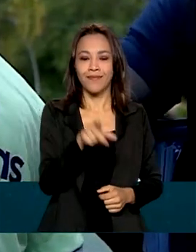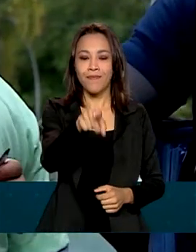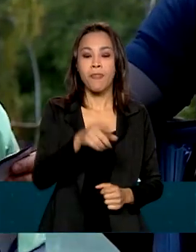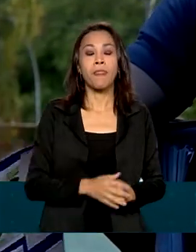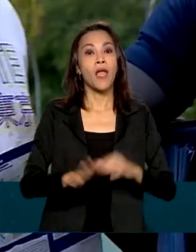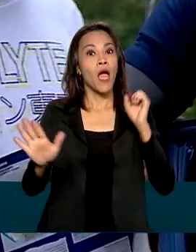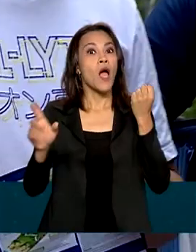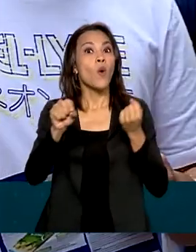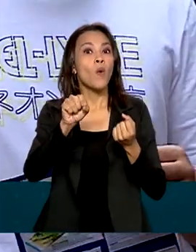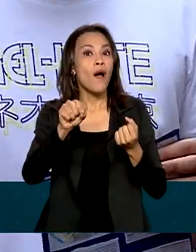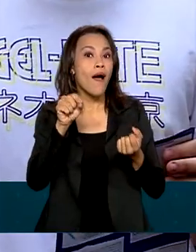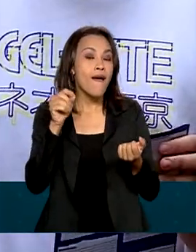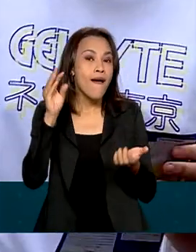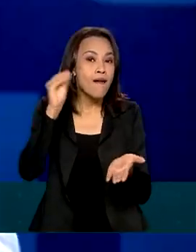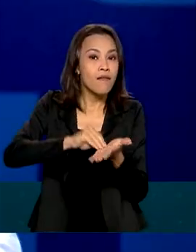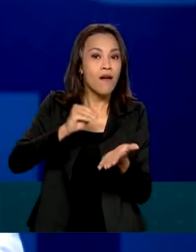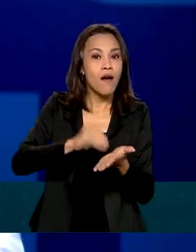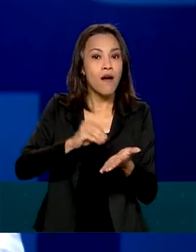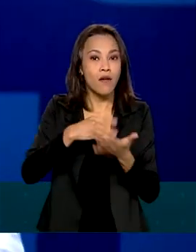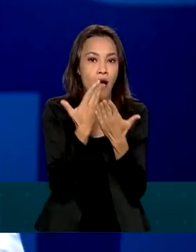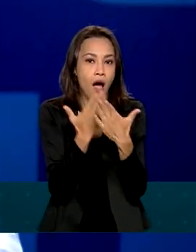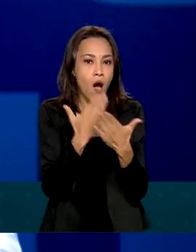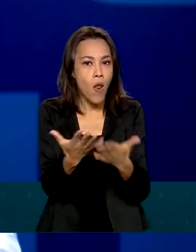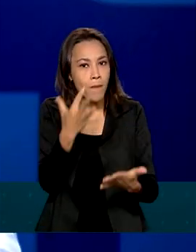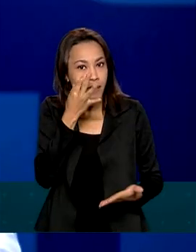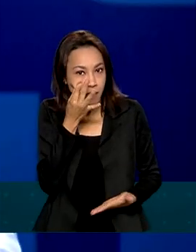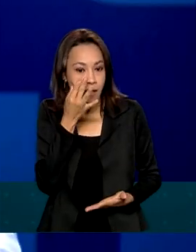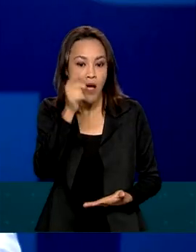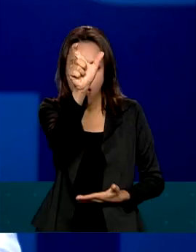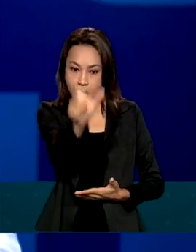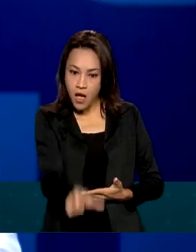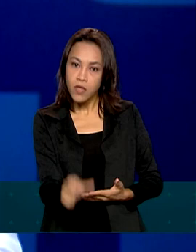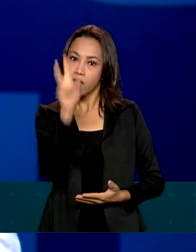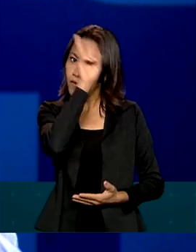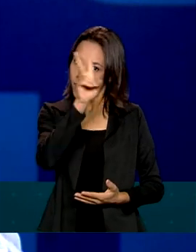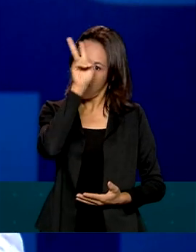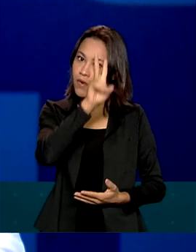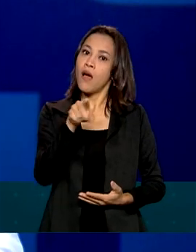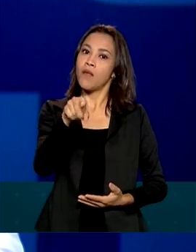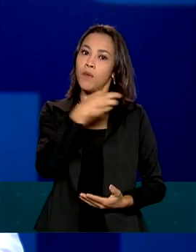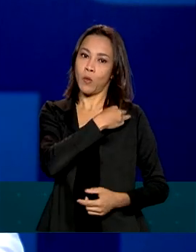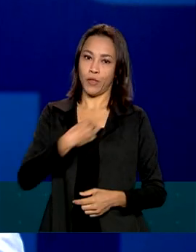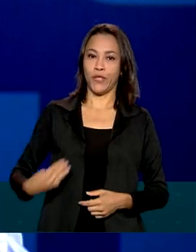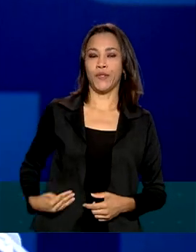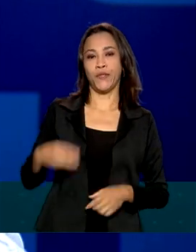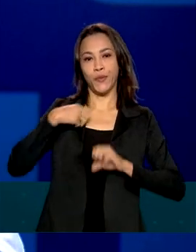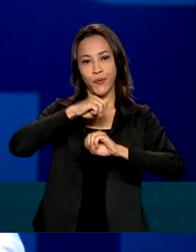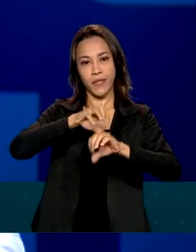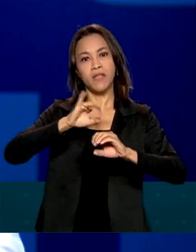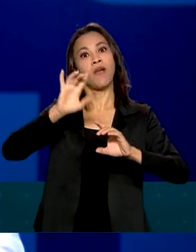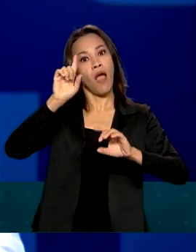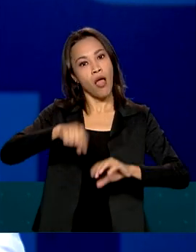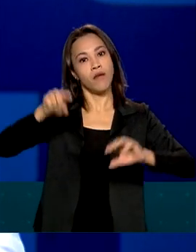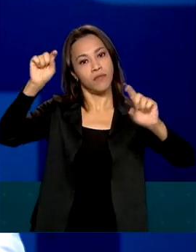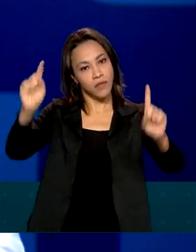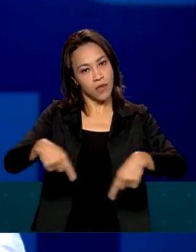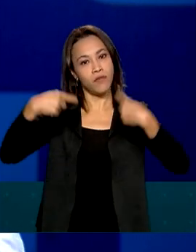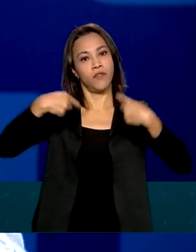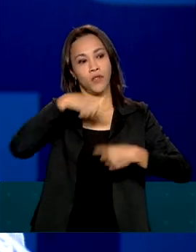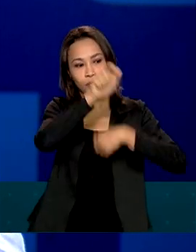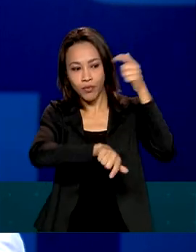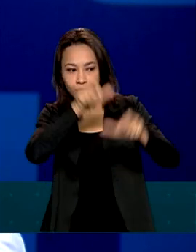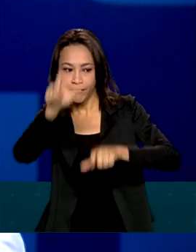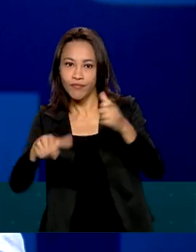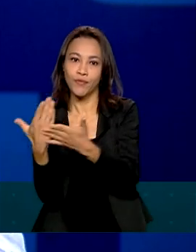presenciais nos últimos tempos foi lembrada pelo Ministro da Educação como mais um desafio para os estudantes.